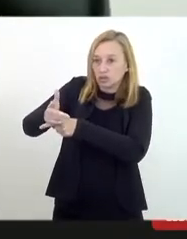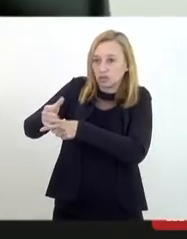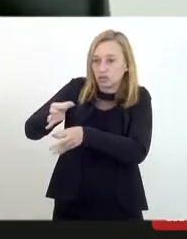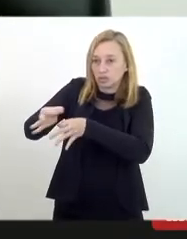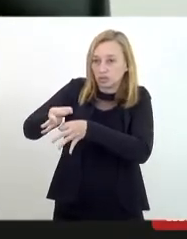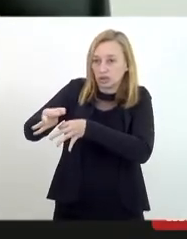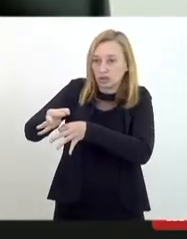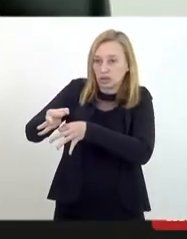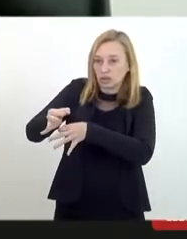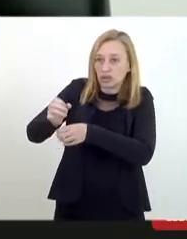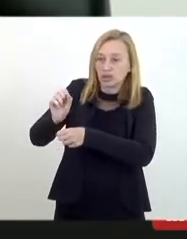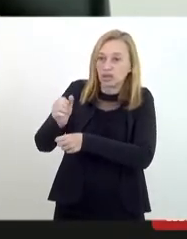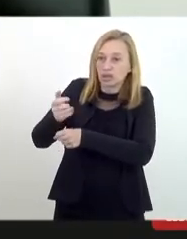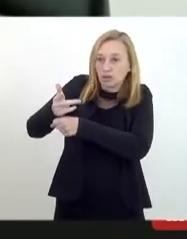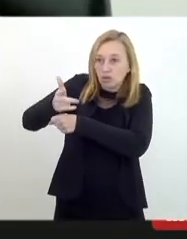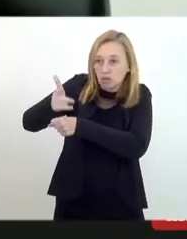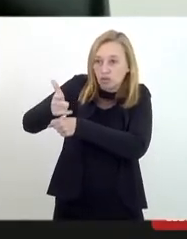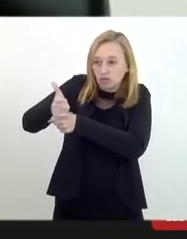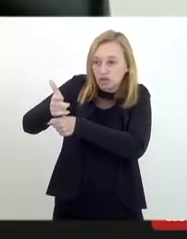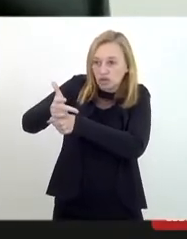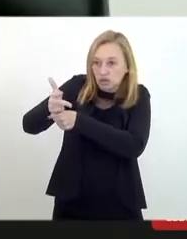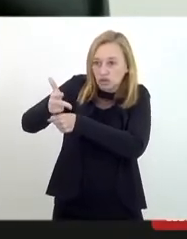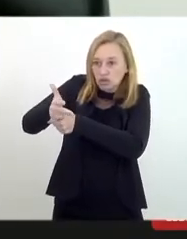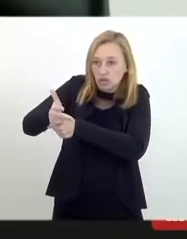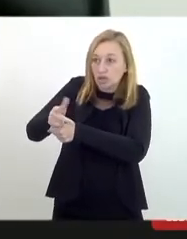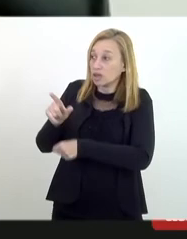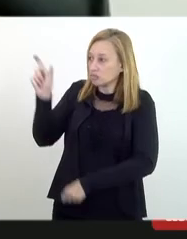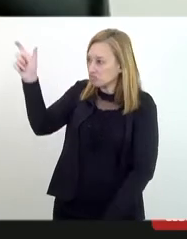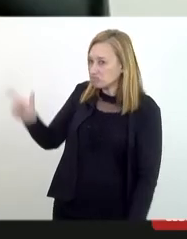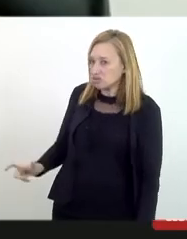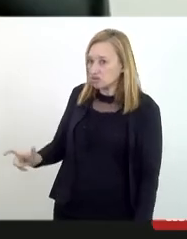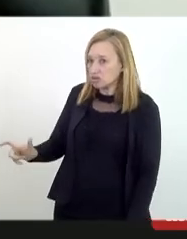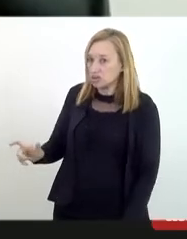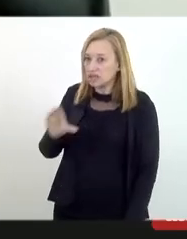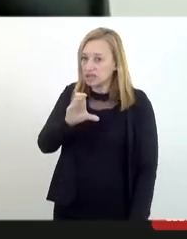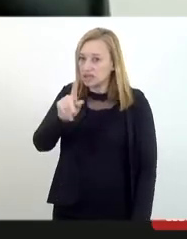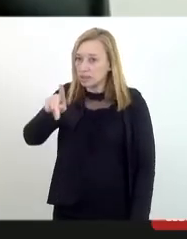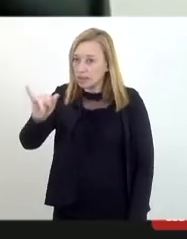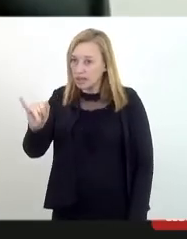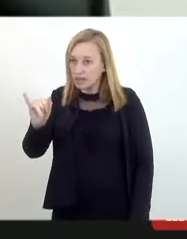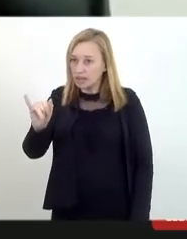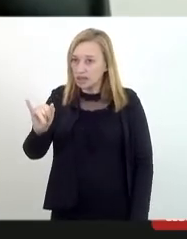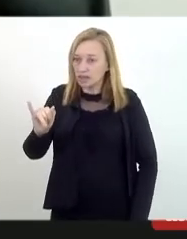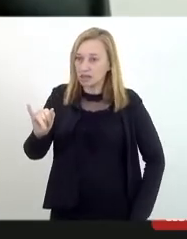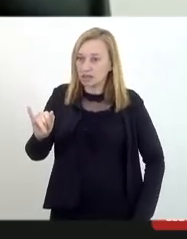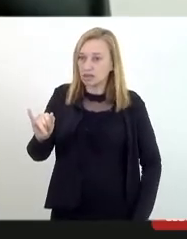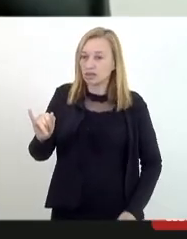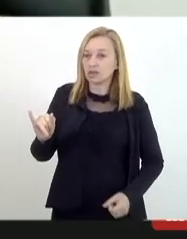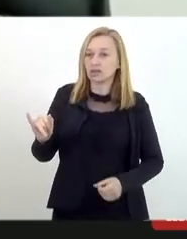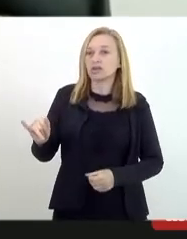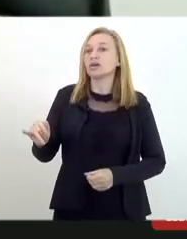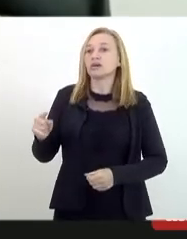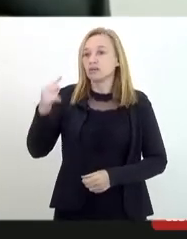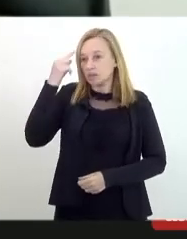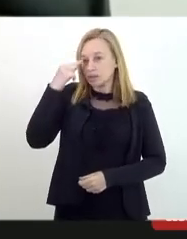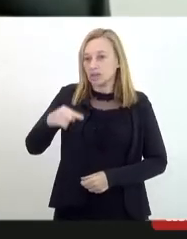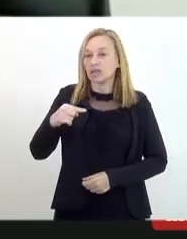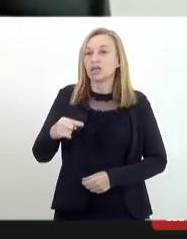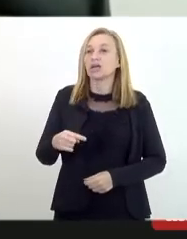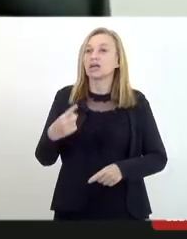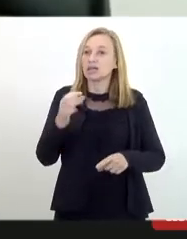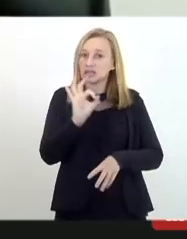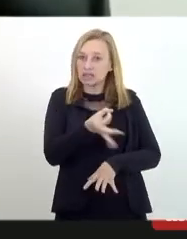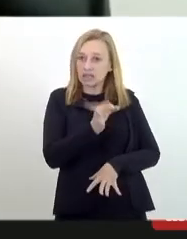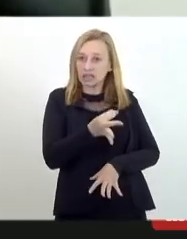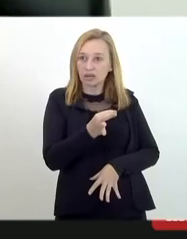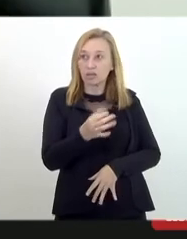forma coercitiva, esse indivíduo pra CPI. Não sei se vossas excelências concordam, porque, de fato, eu